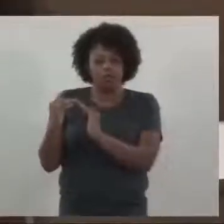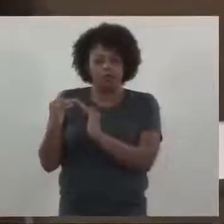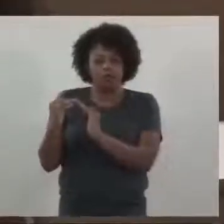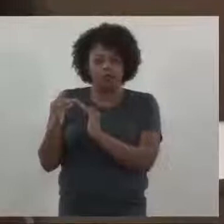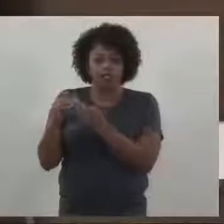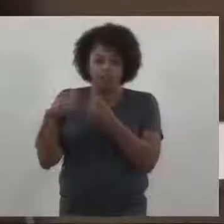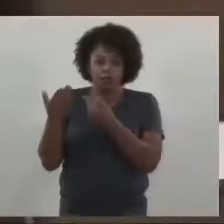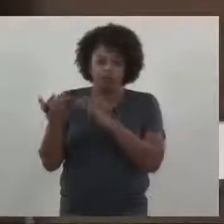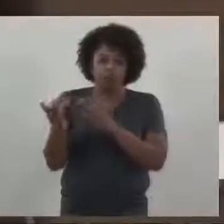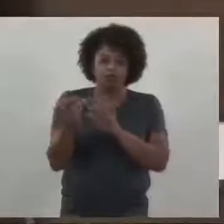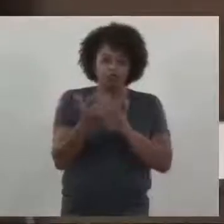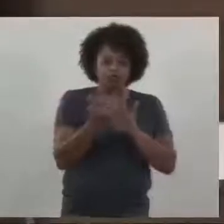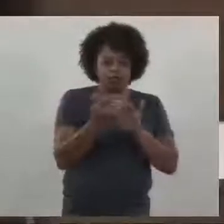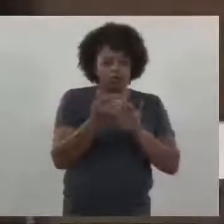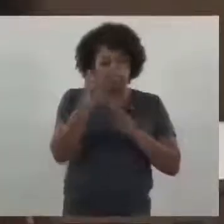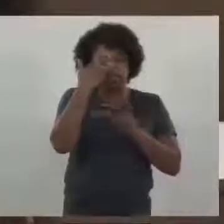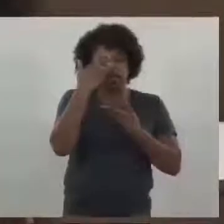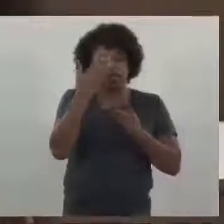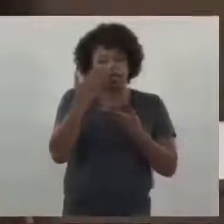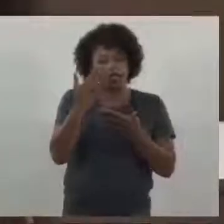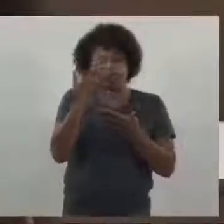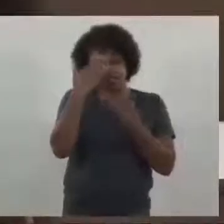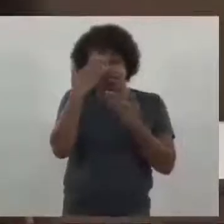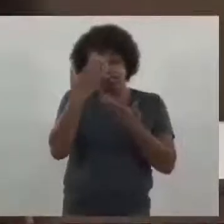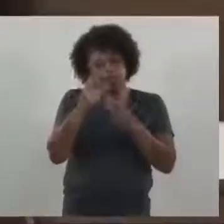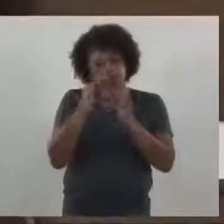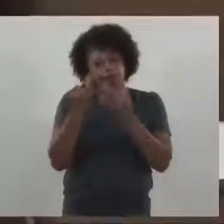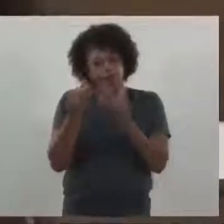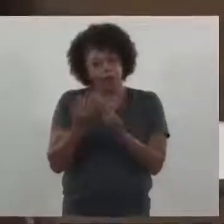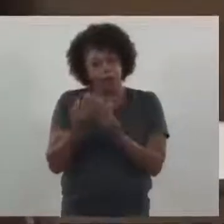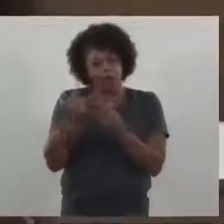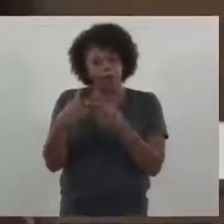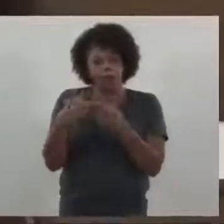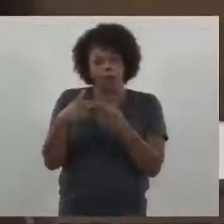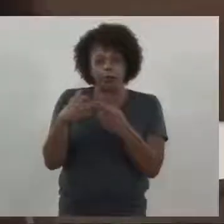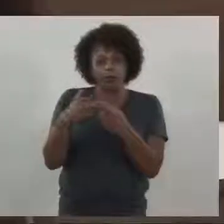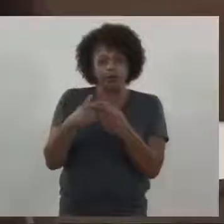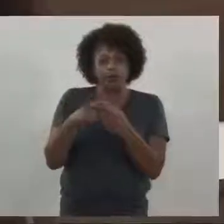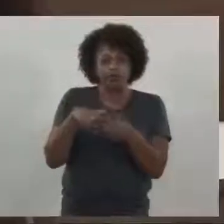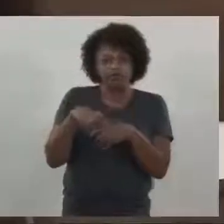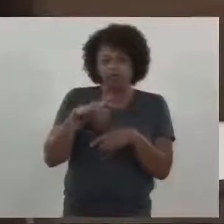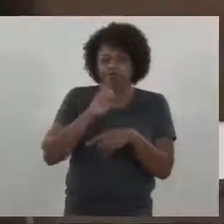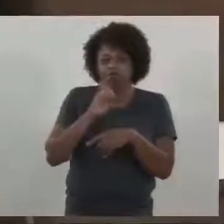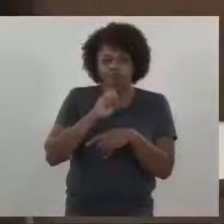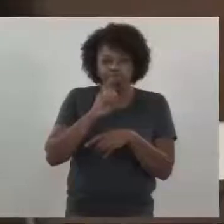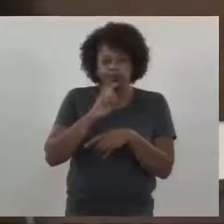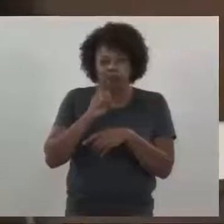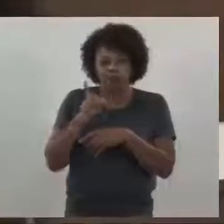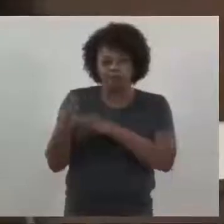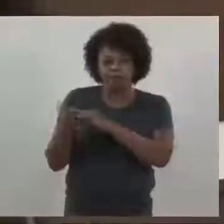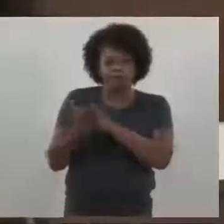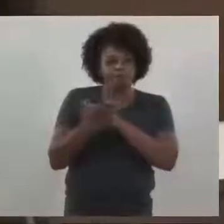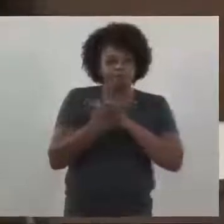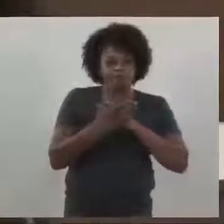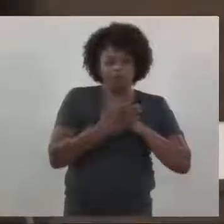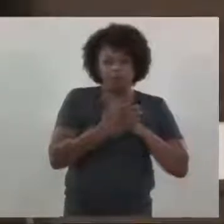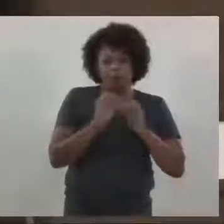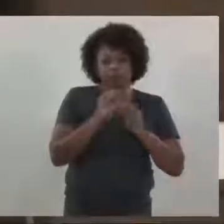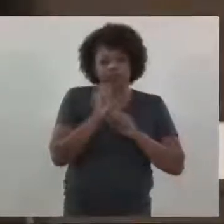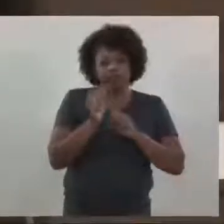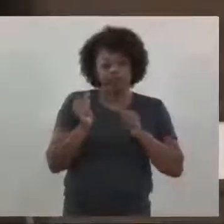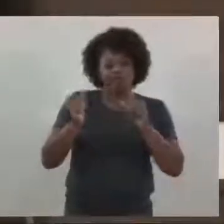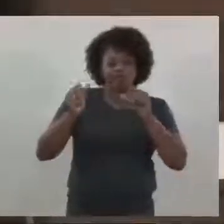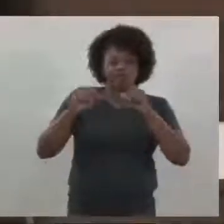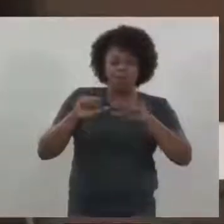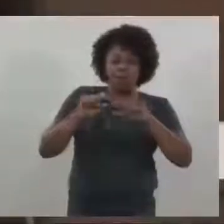também. Agradeço a minha família, sem vocês eu teria desistido e por vocês e com